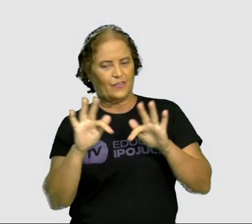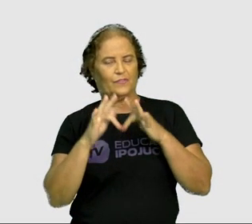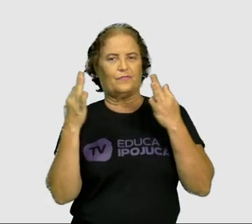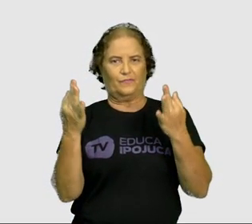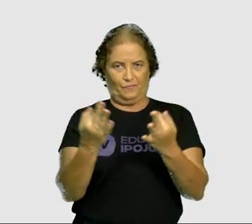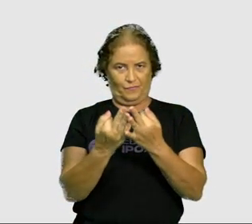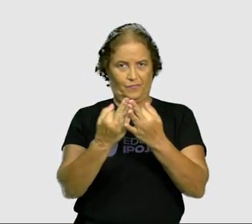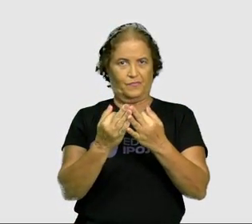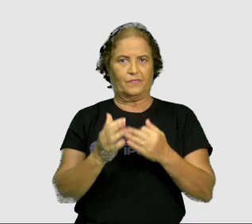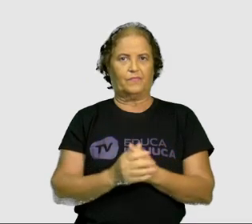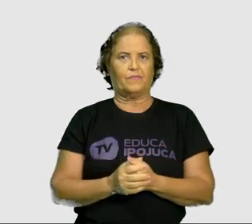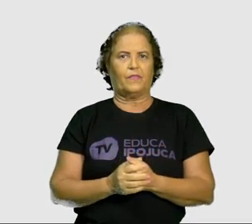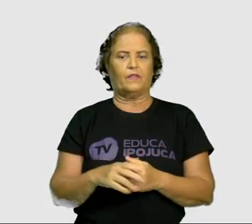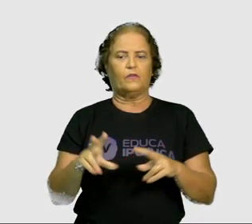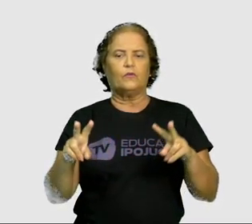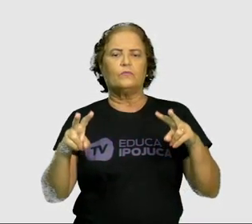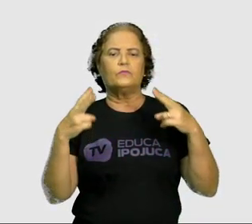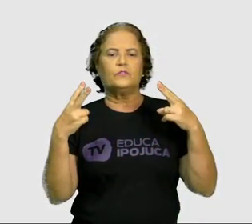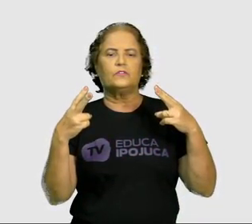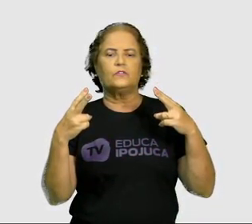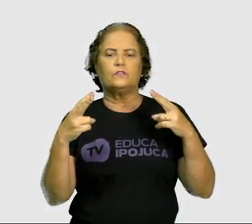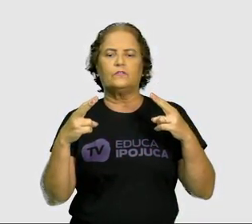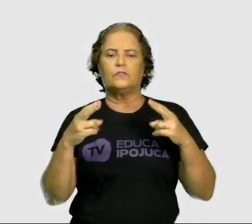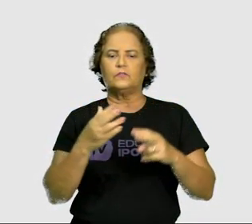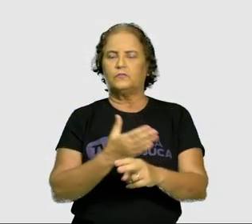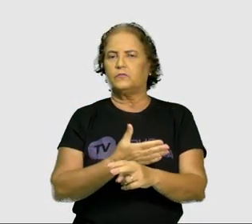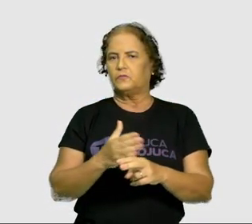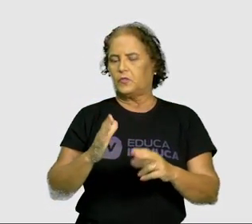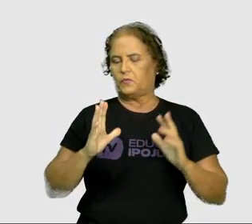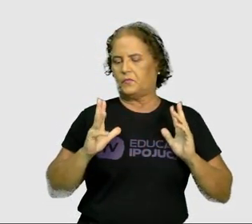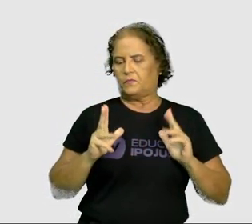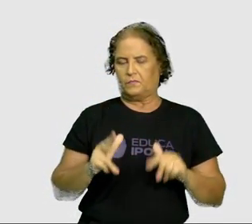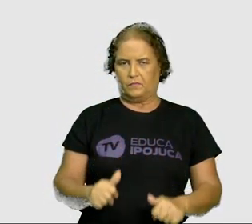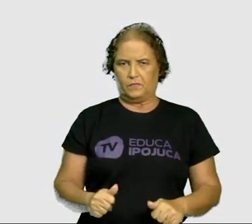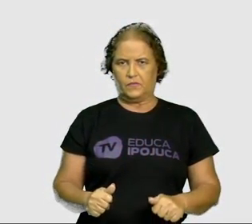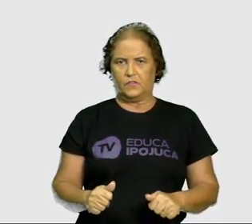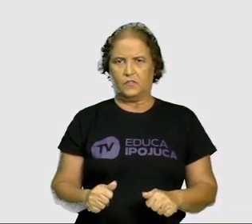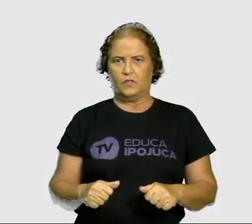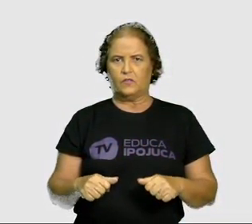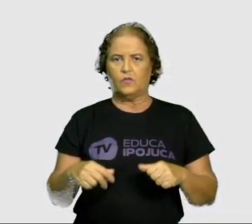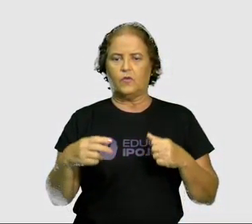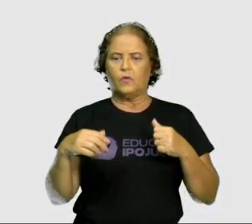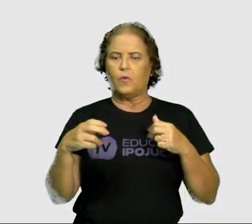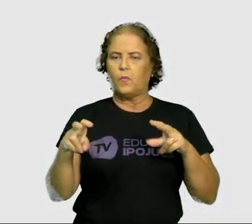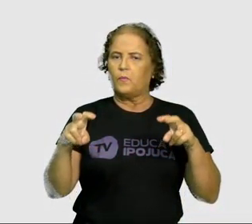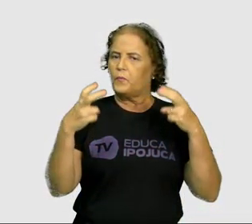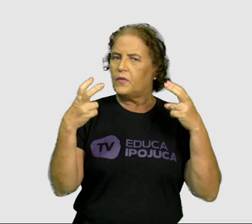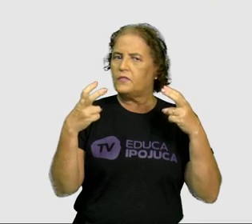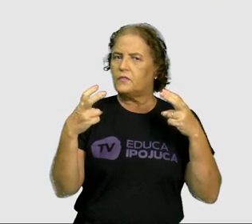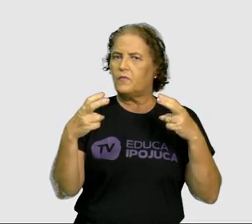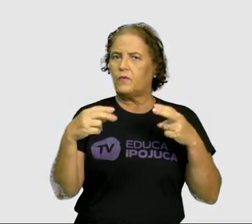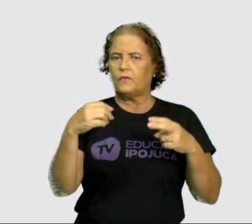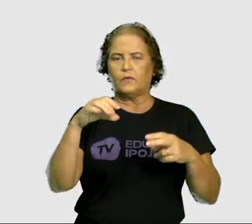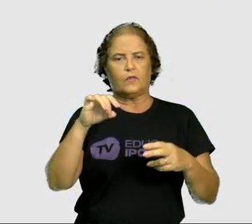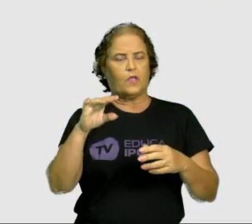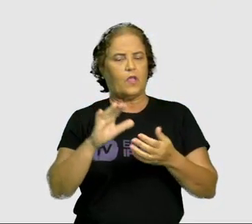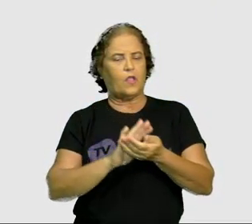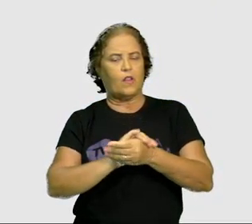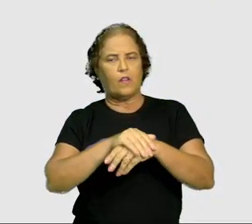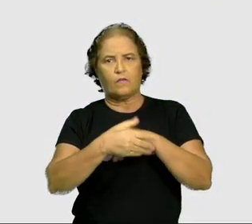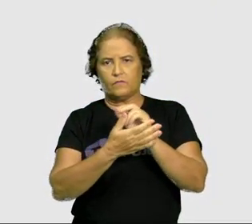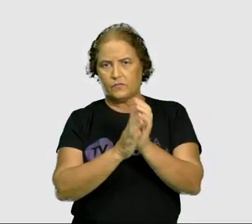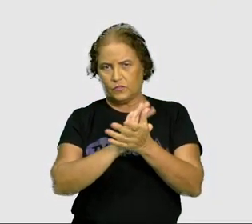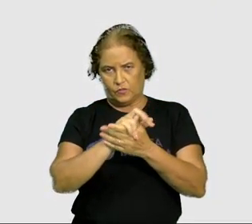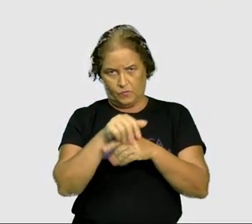Observando aqui alguns hábitos de higiene, nós podemos perceber que, além da lavagem de mãos, vem a lavagem dos